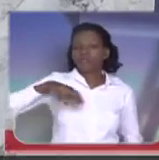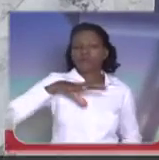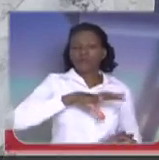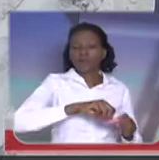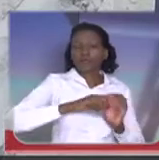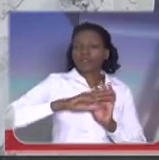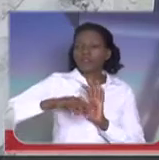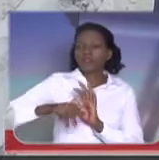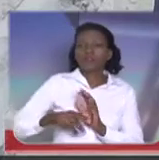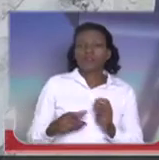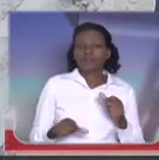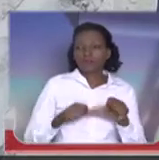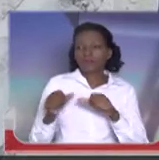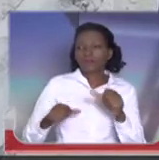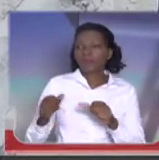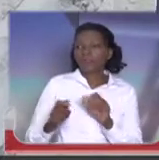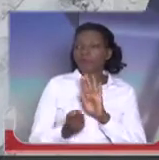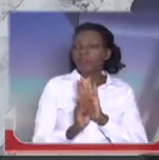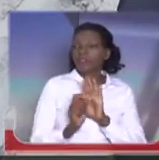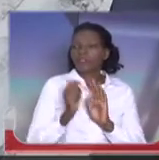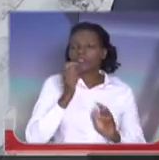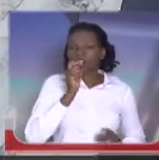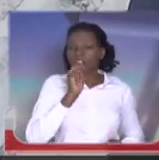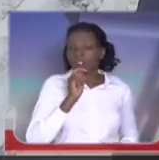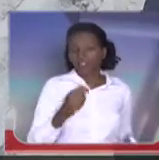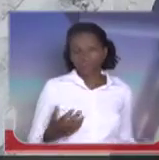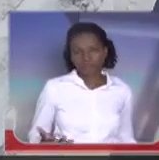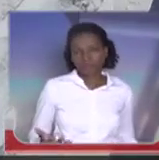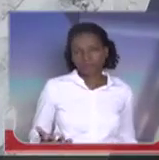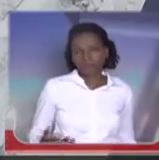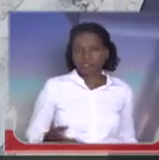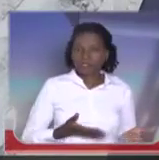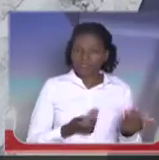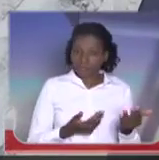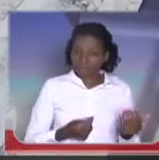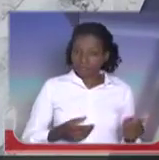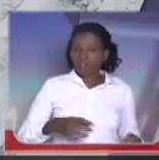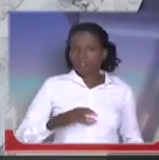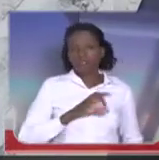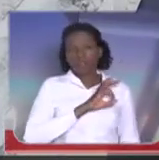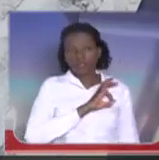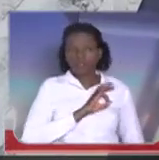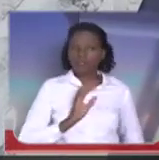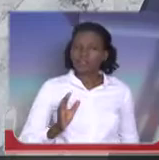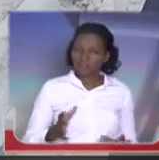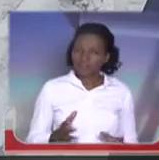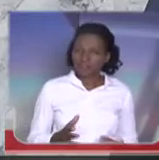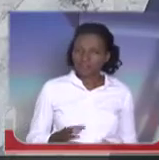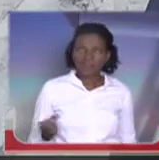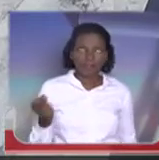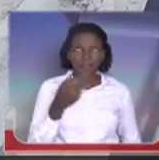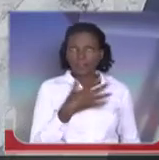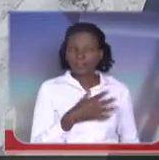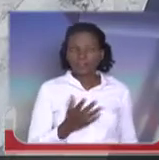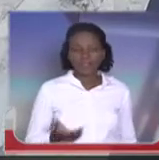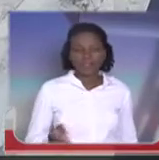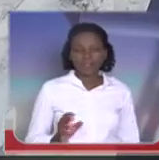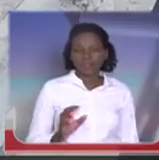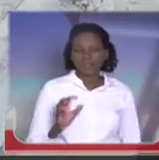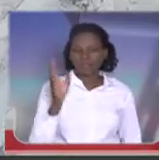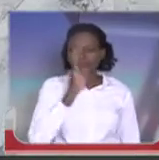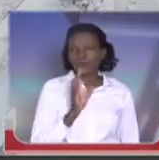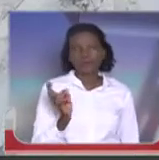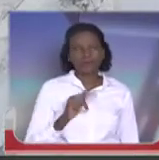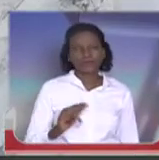uma pedra de craque. Vejam bem, o adolescente já tinha passagem criminal. Que novidade, hein, gente? Isso nunca aconteceu no Brasil. O